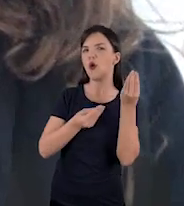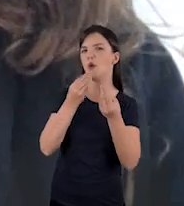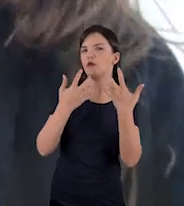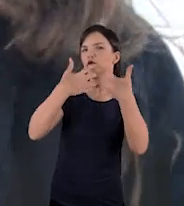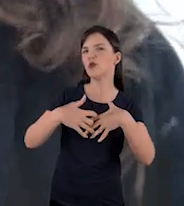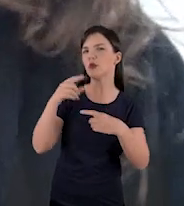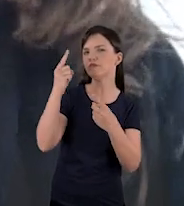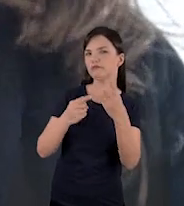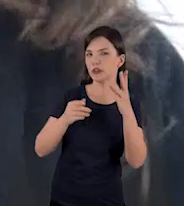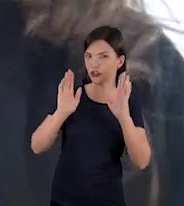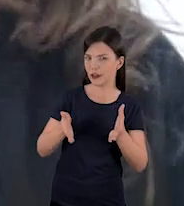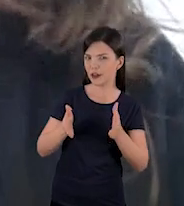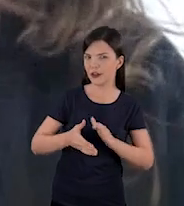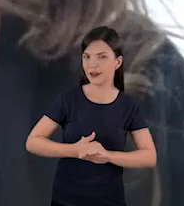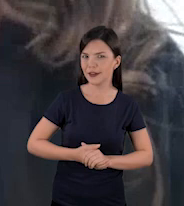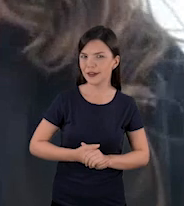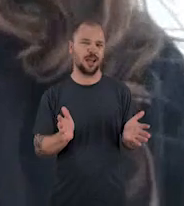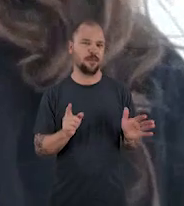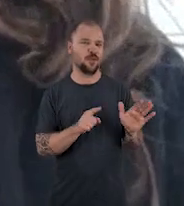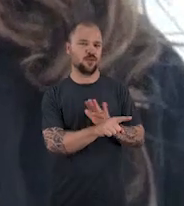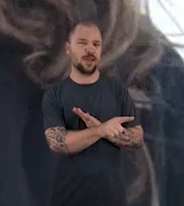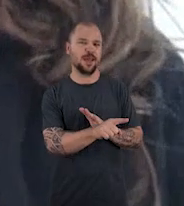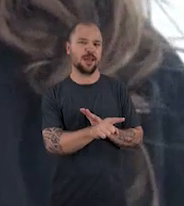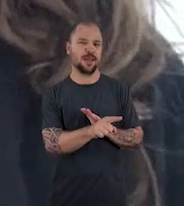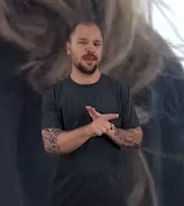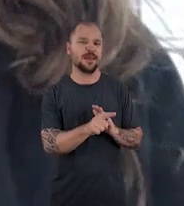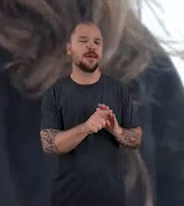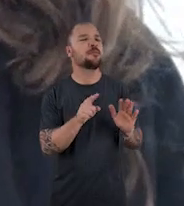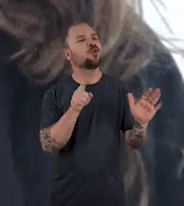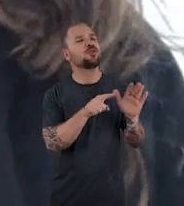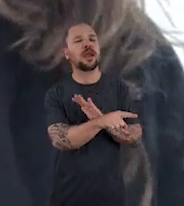para os seus pais, de como as coisas funcionam? Sim.